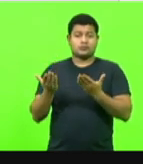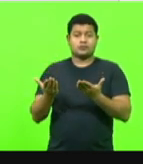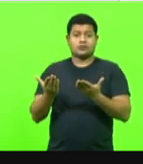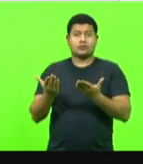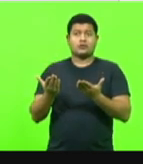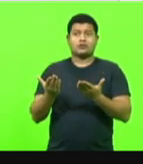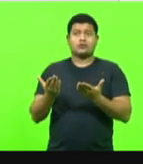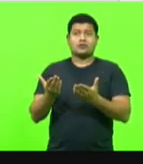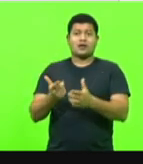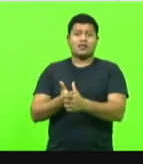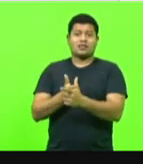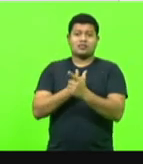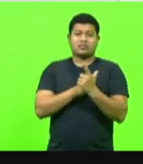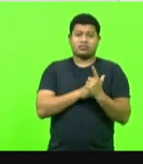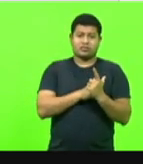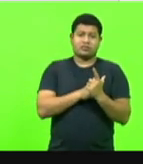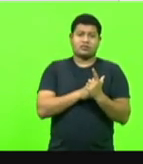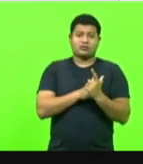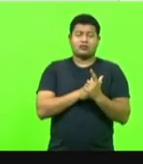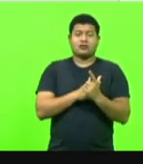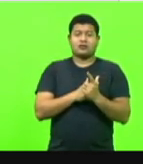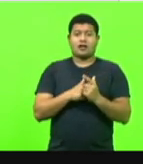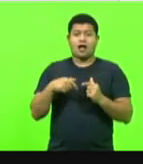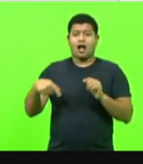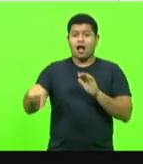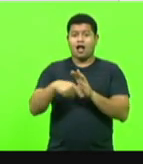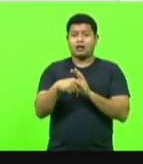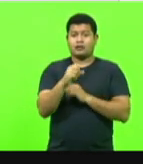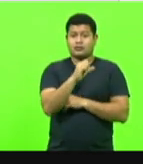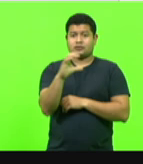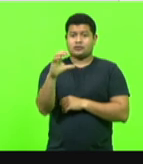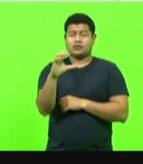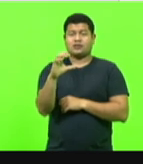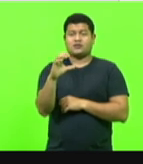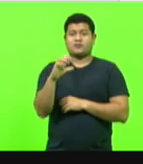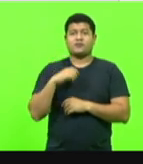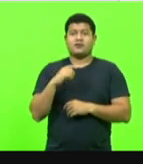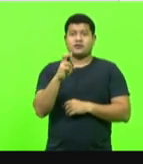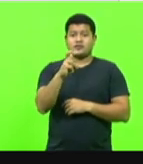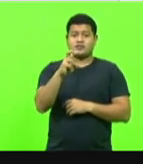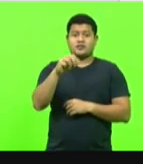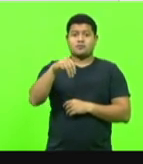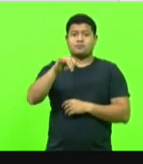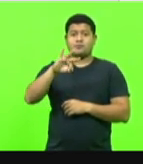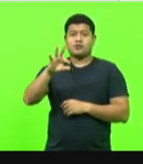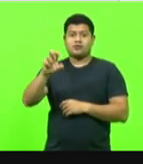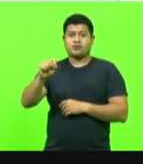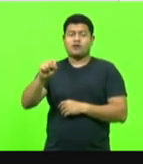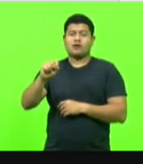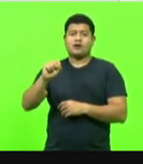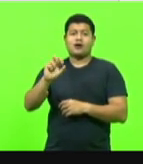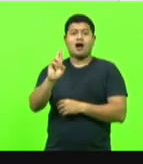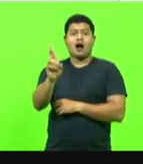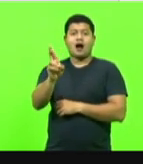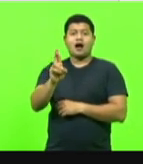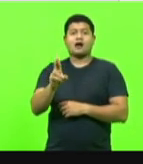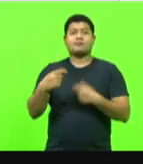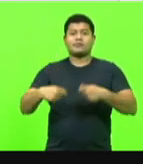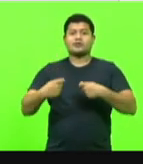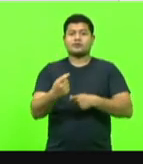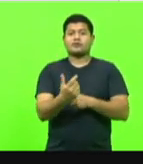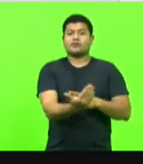deu um déficit para Santa Catarina acima de 5 milhões de reais. Isso mesmo, teve que receber do governo de Santa Catarina